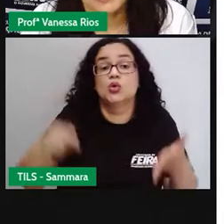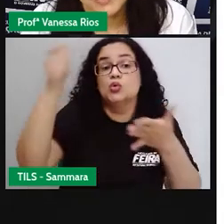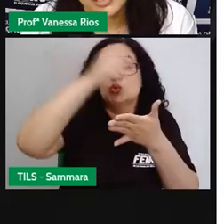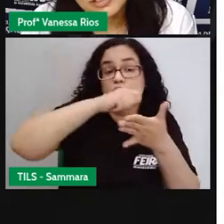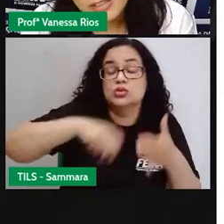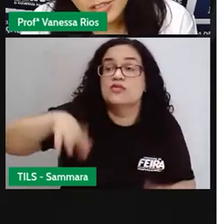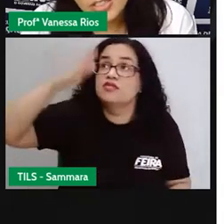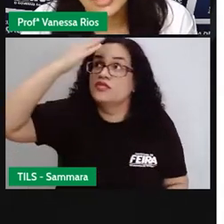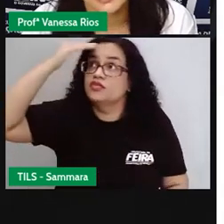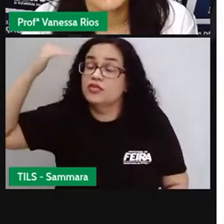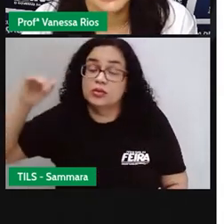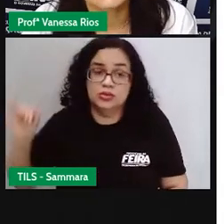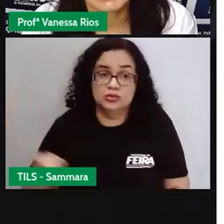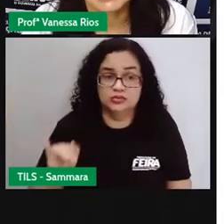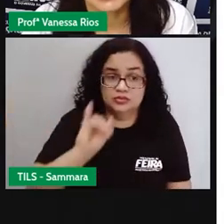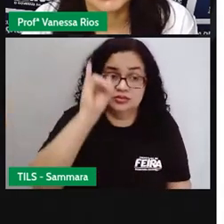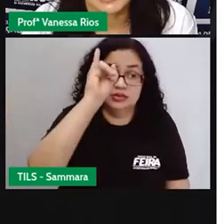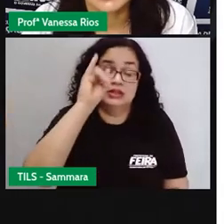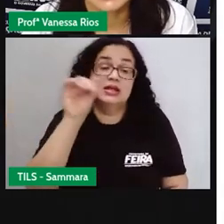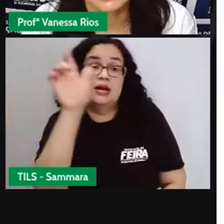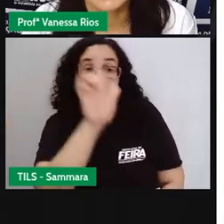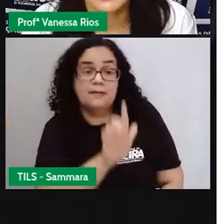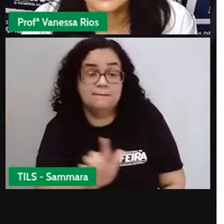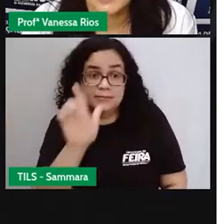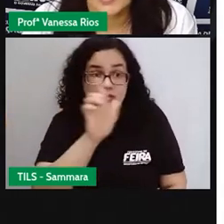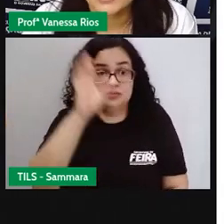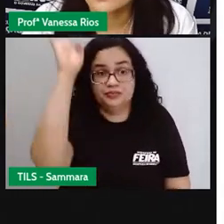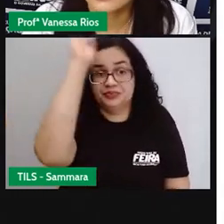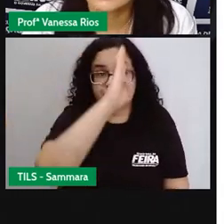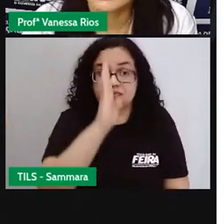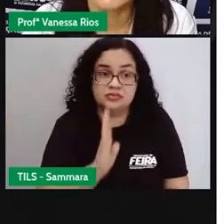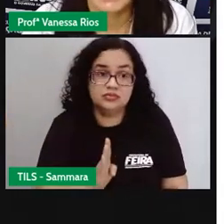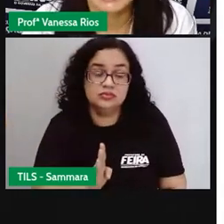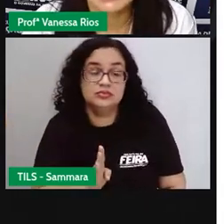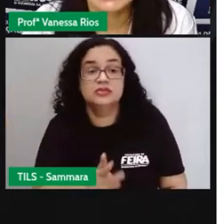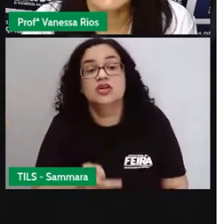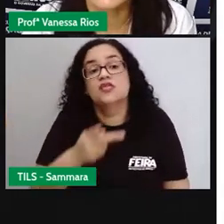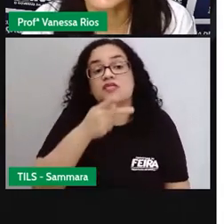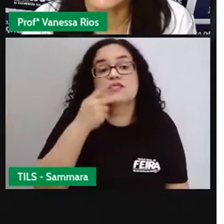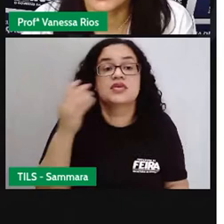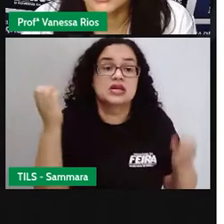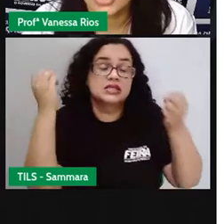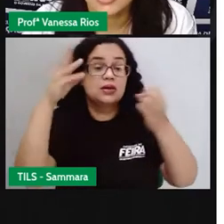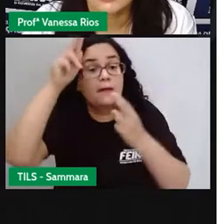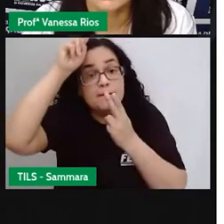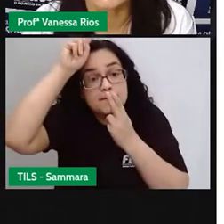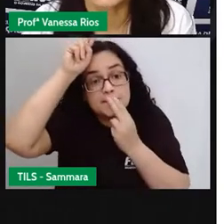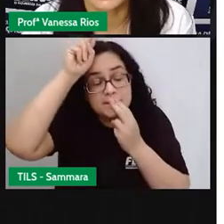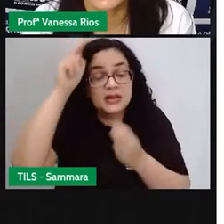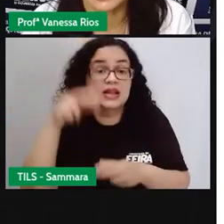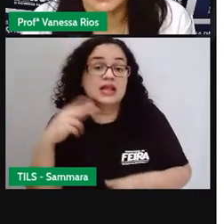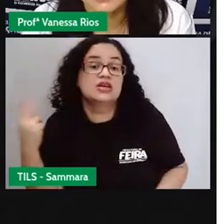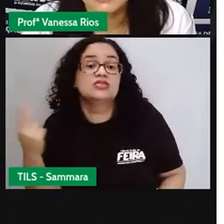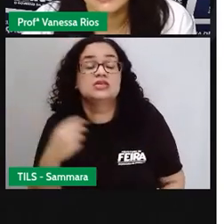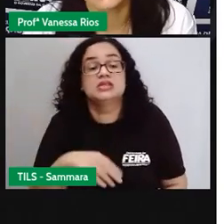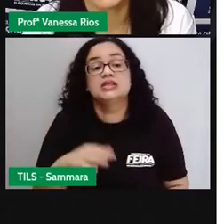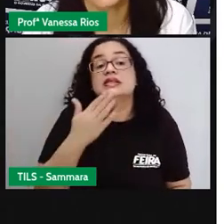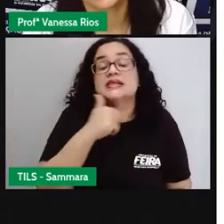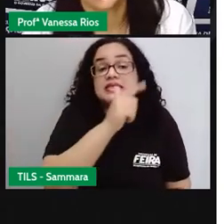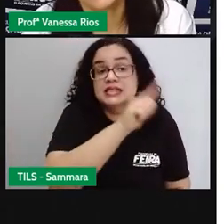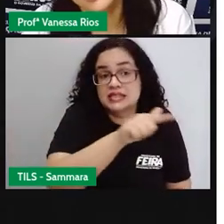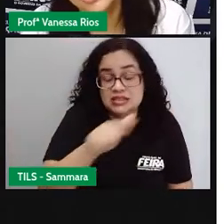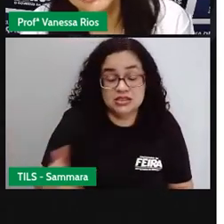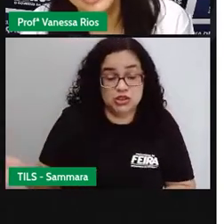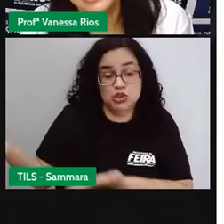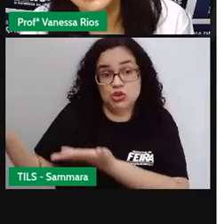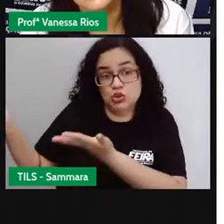muito importante, né? Para a literatura brasileira, principalmente quando se fala em livros infantis, em livros para as crianças e para